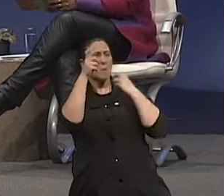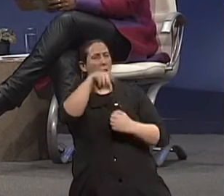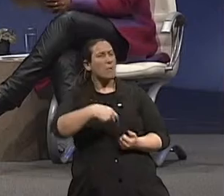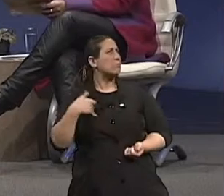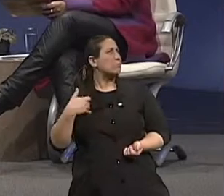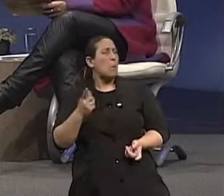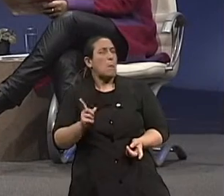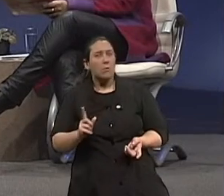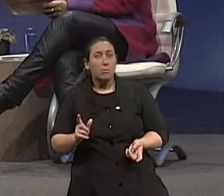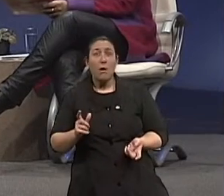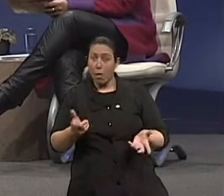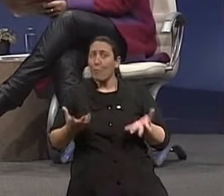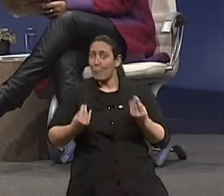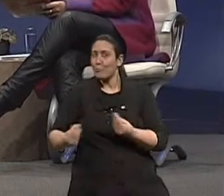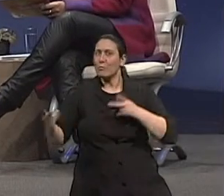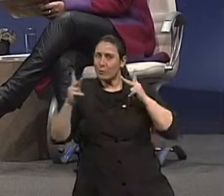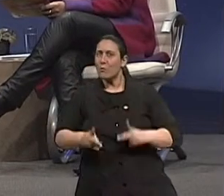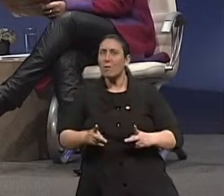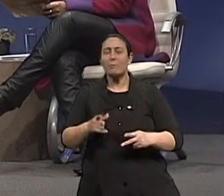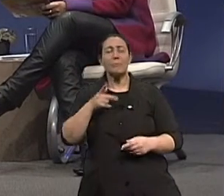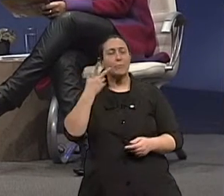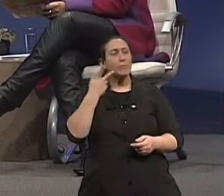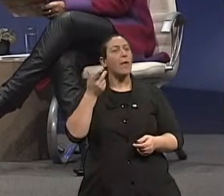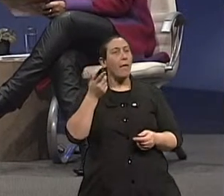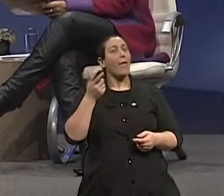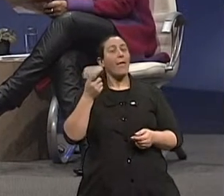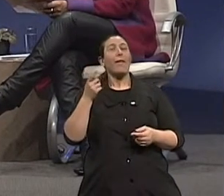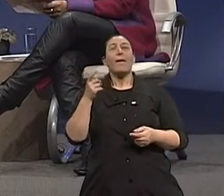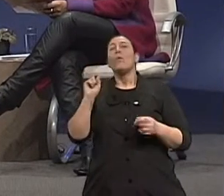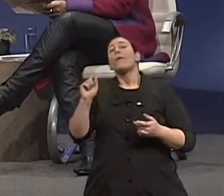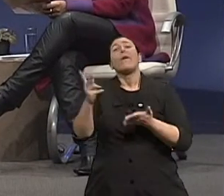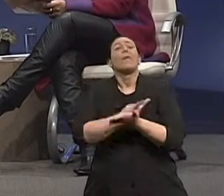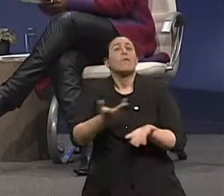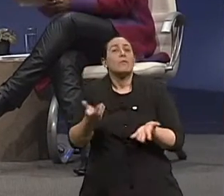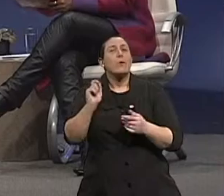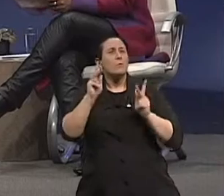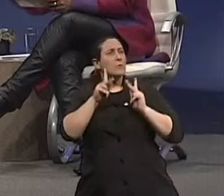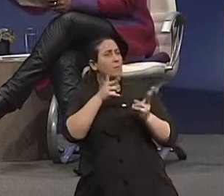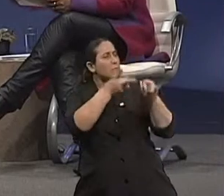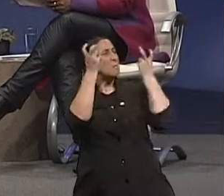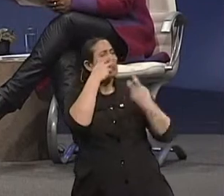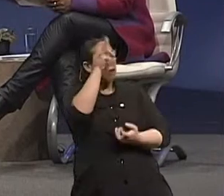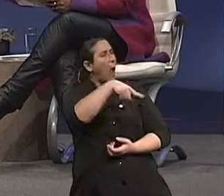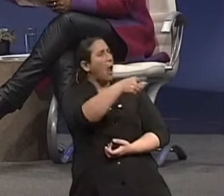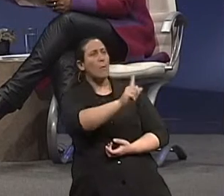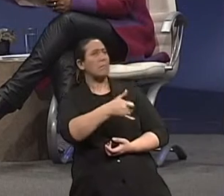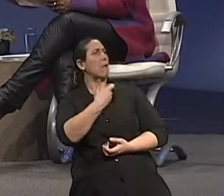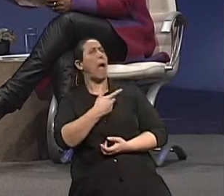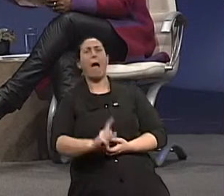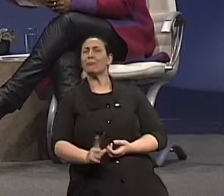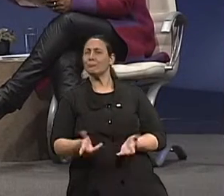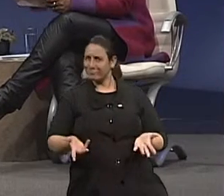66 anos, estaria em casa. Hoje ela está nativa. Isto. Então, o que as pessoas relacionam? Não parece que tem essa